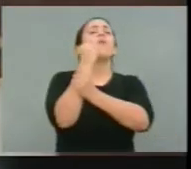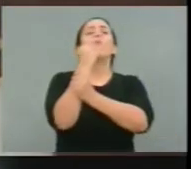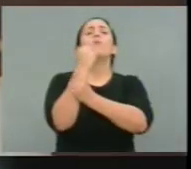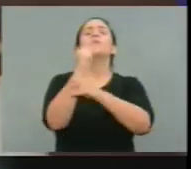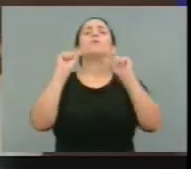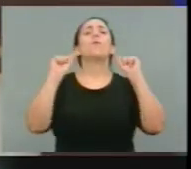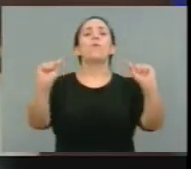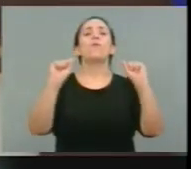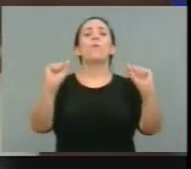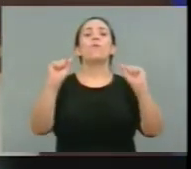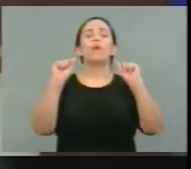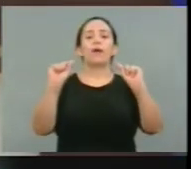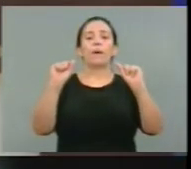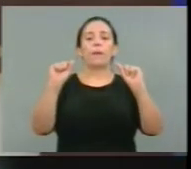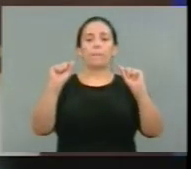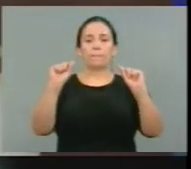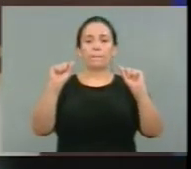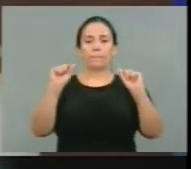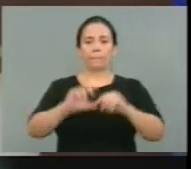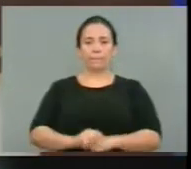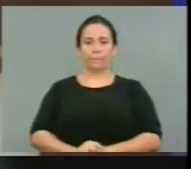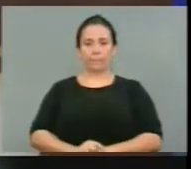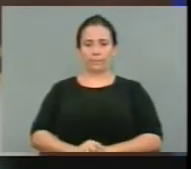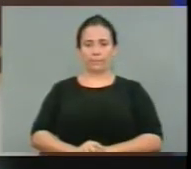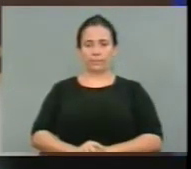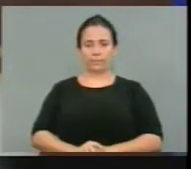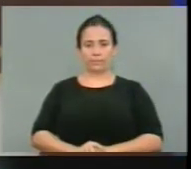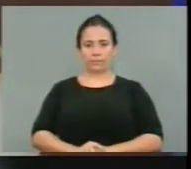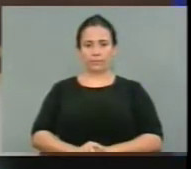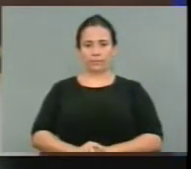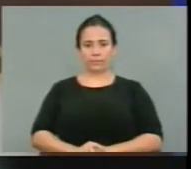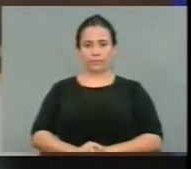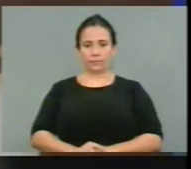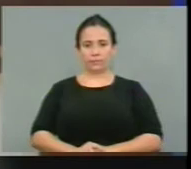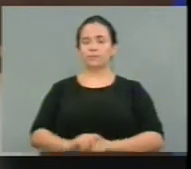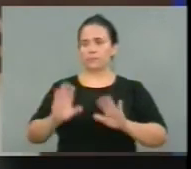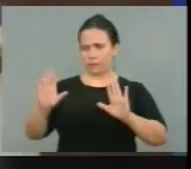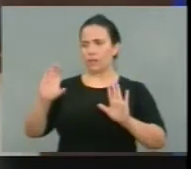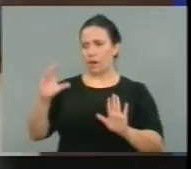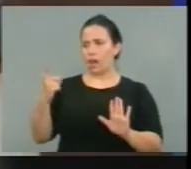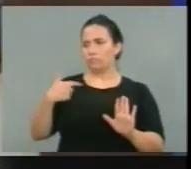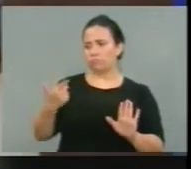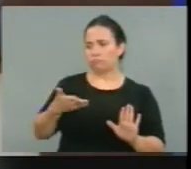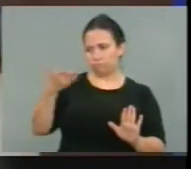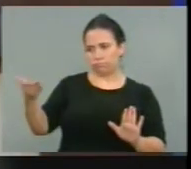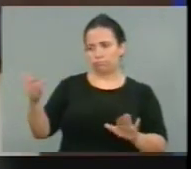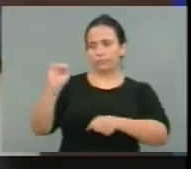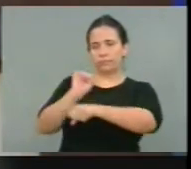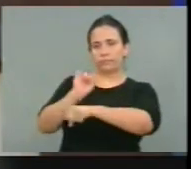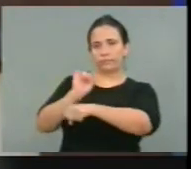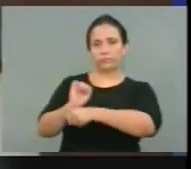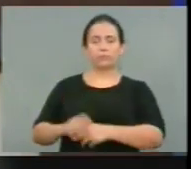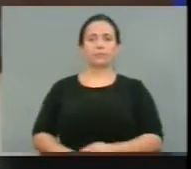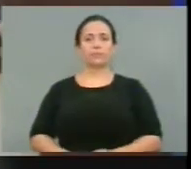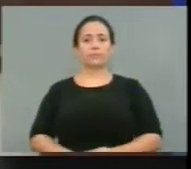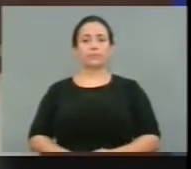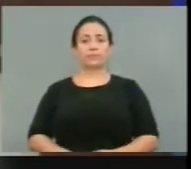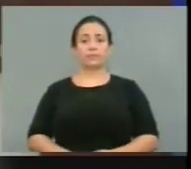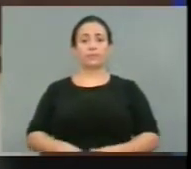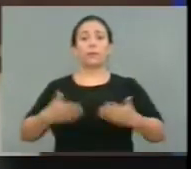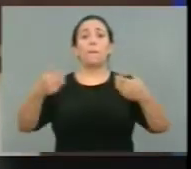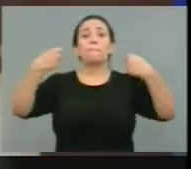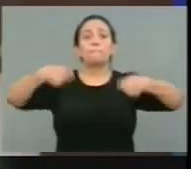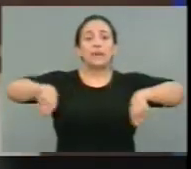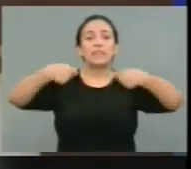qual é? É prevenir a segurança. Deputado Renato, momento oportuno, a senhora, você poderia me dar uma parte? Claro, claro, sem dúvidas. É prevenir.